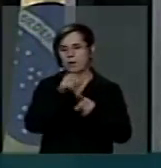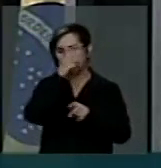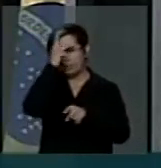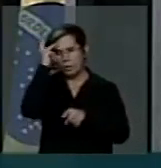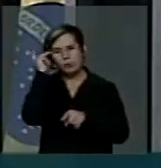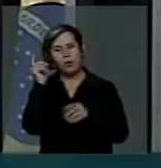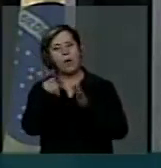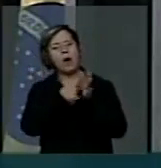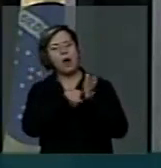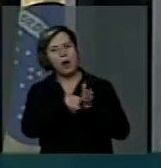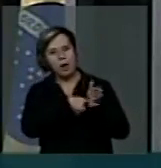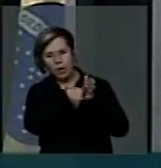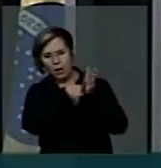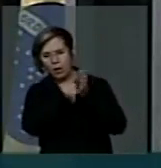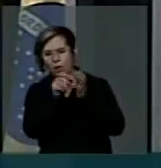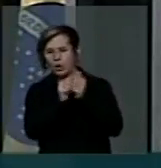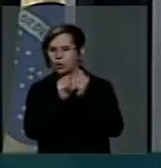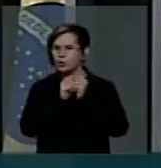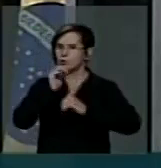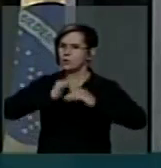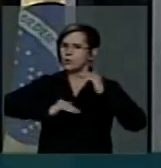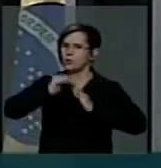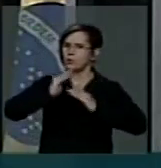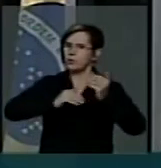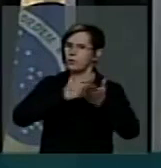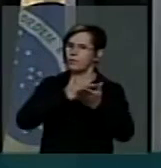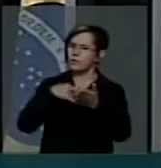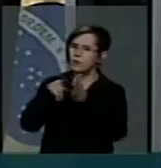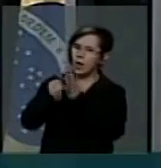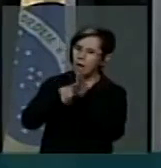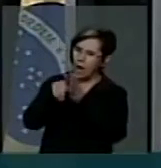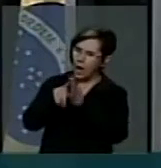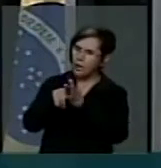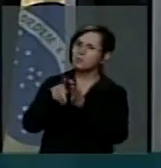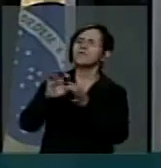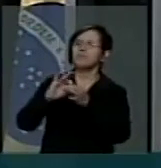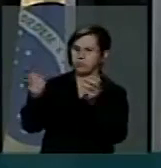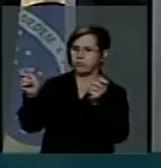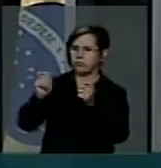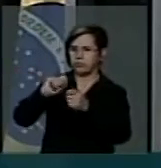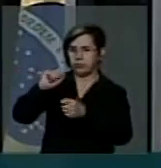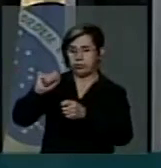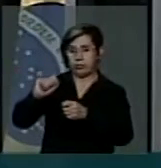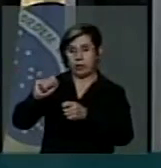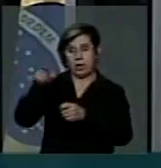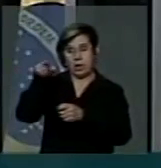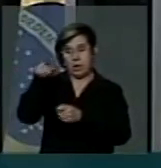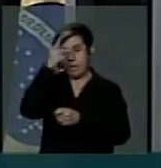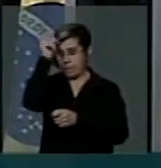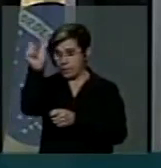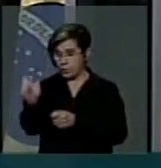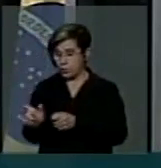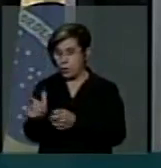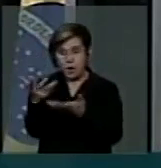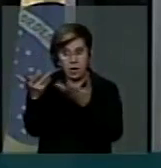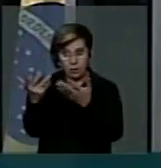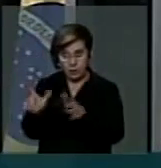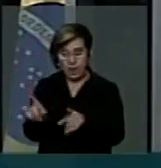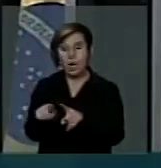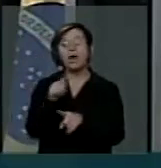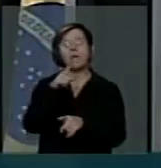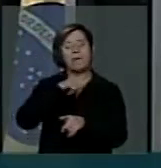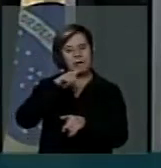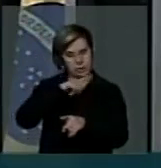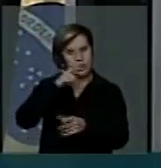avaliação feita por profissionais de saúde. A internação contra a vontade do paciente está prevista no